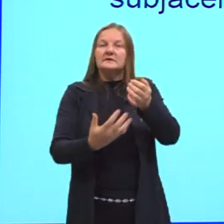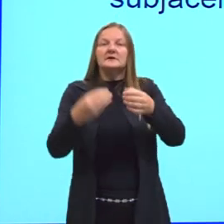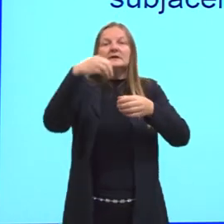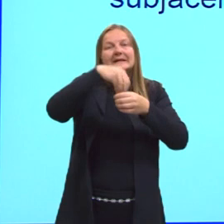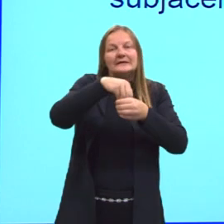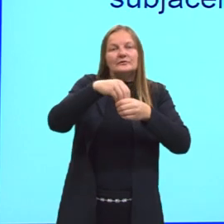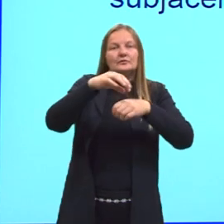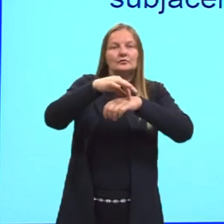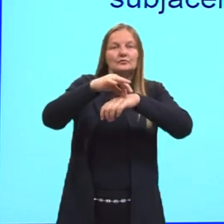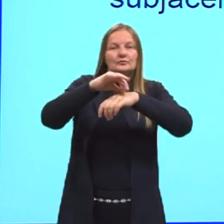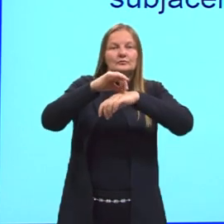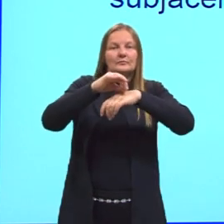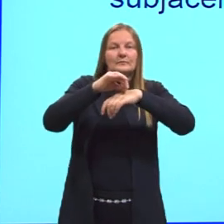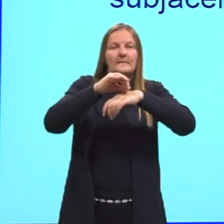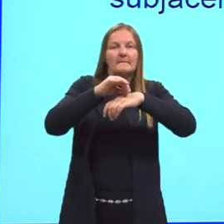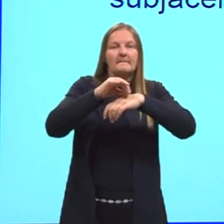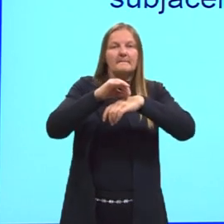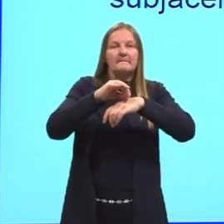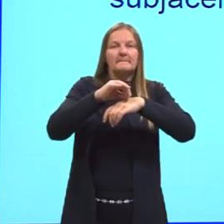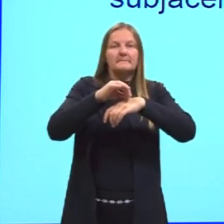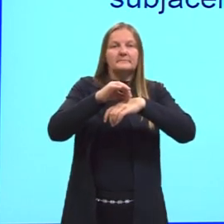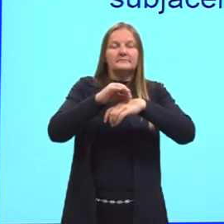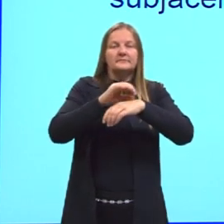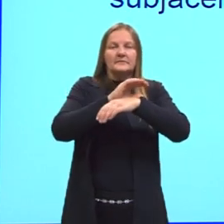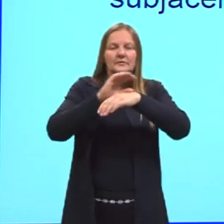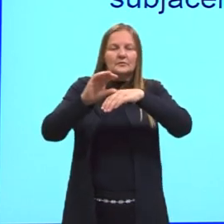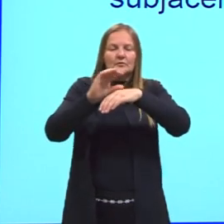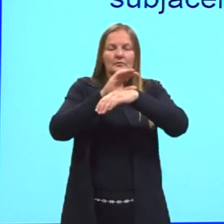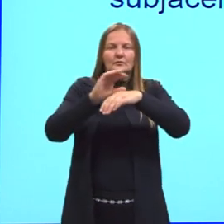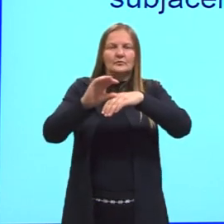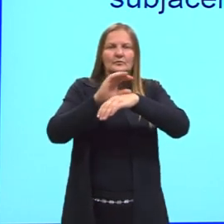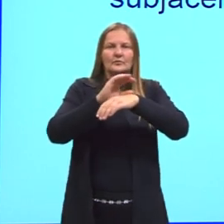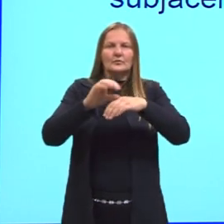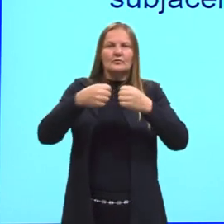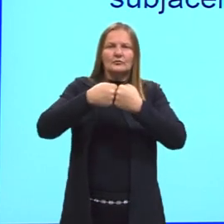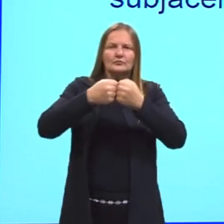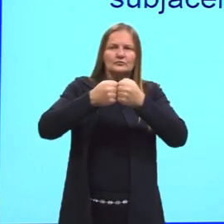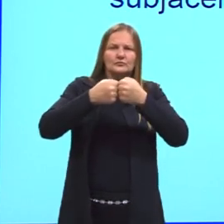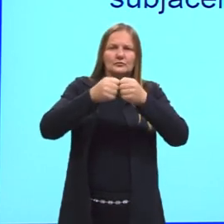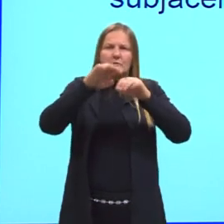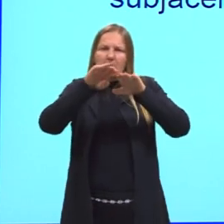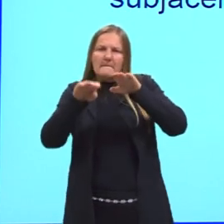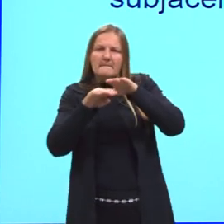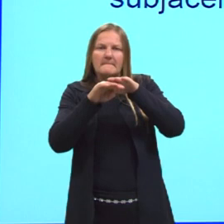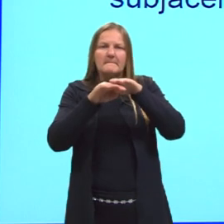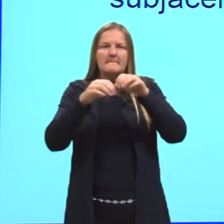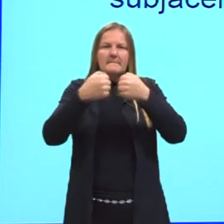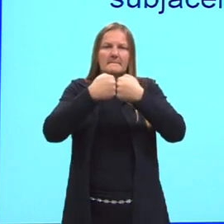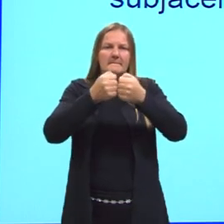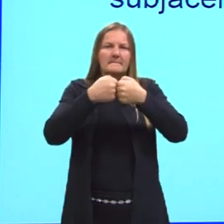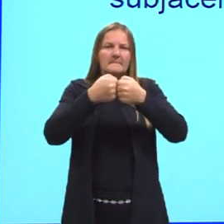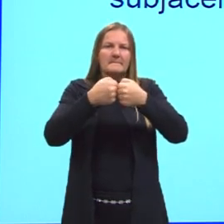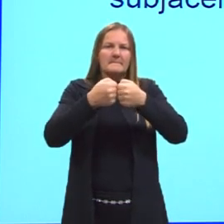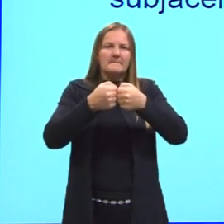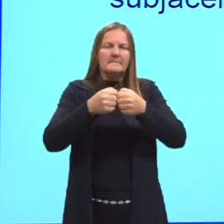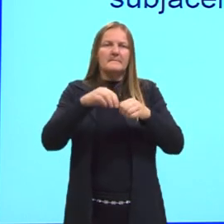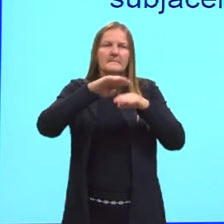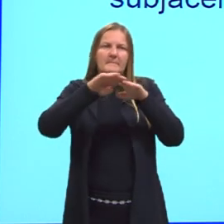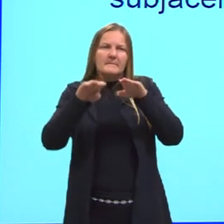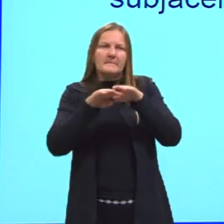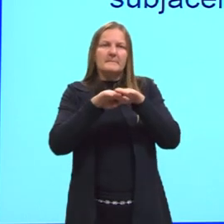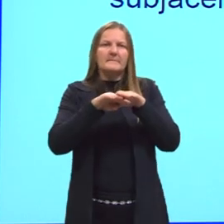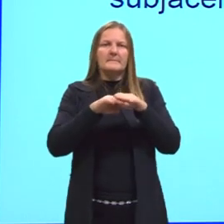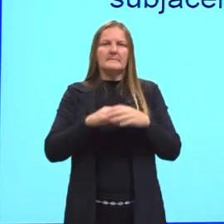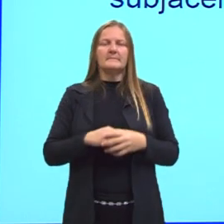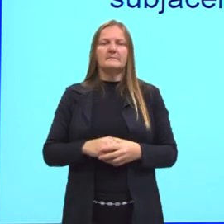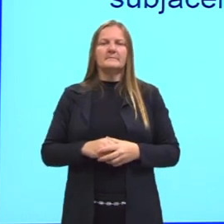nutrientes são recebidos através do tecido conjuntivo subjacente. Então, aqui nós podemos observar um pouquinho